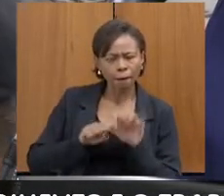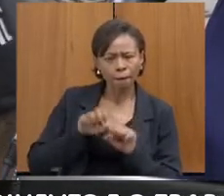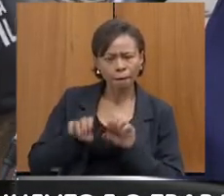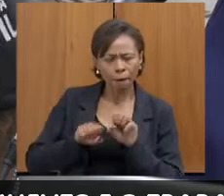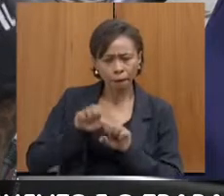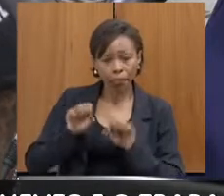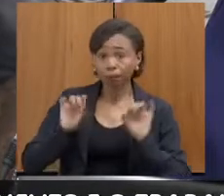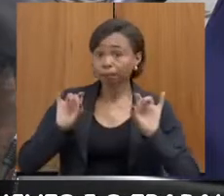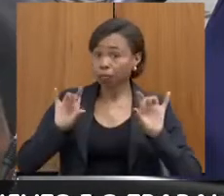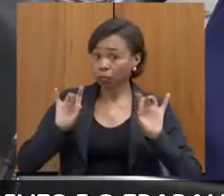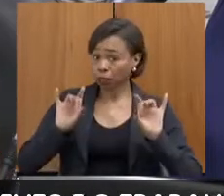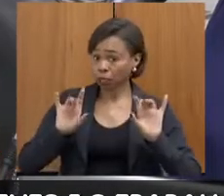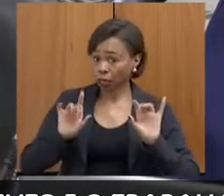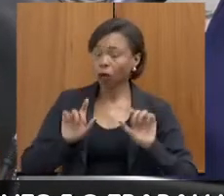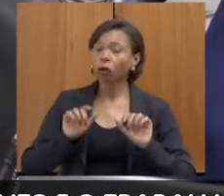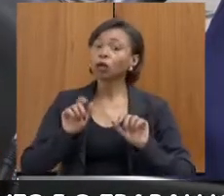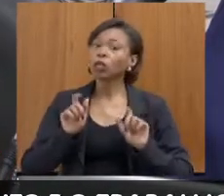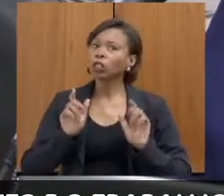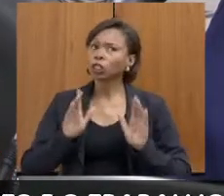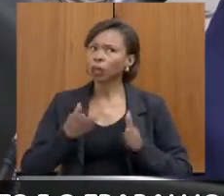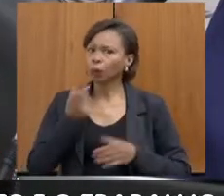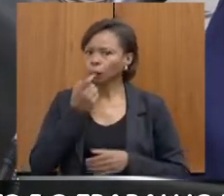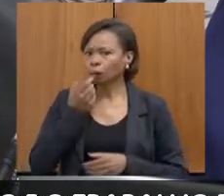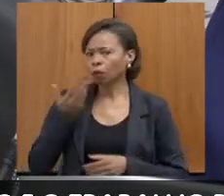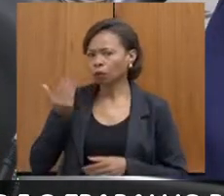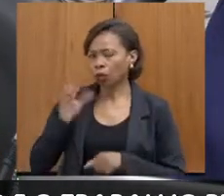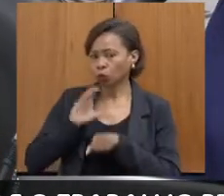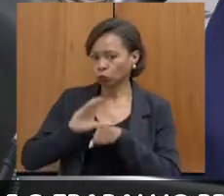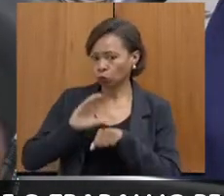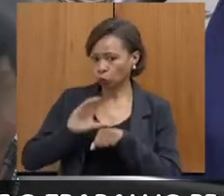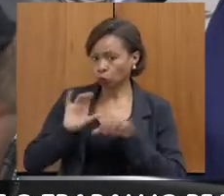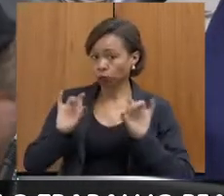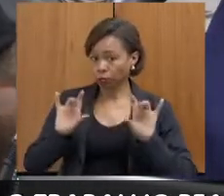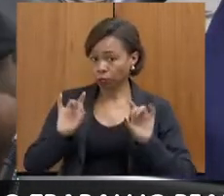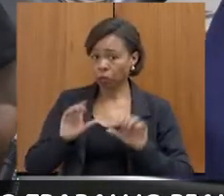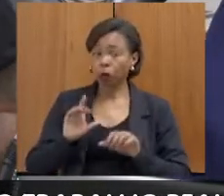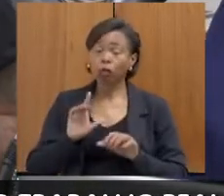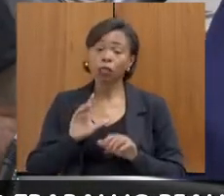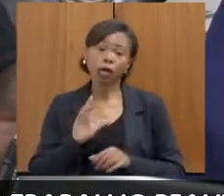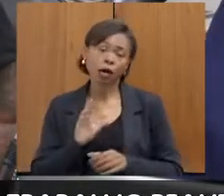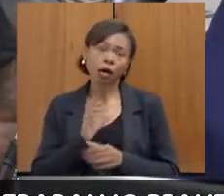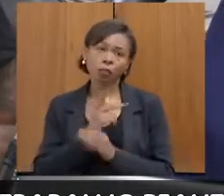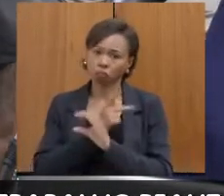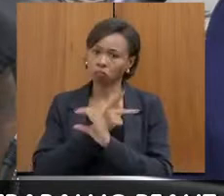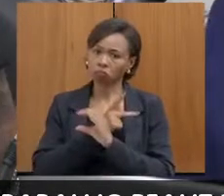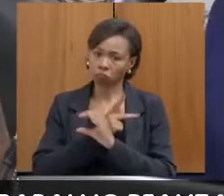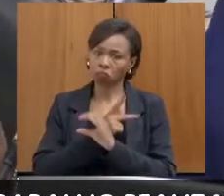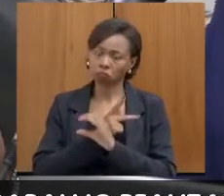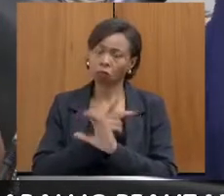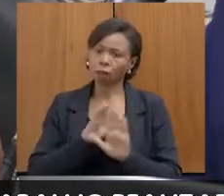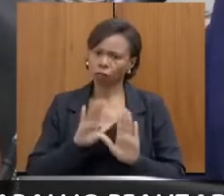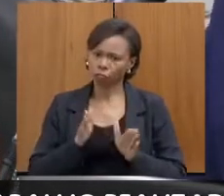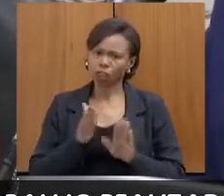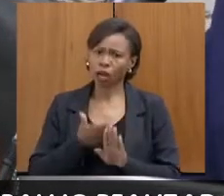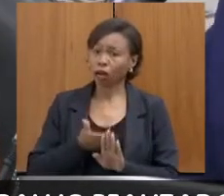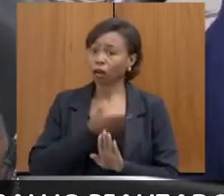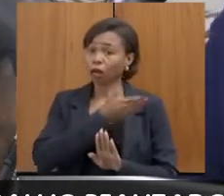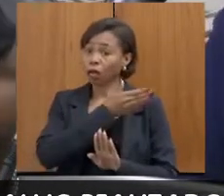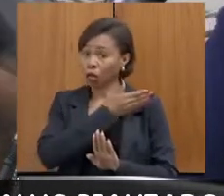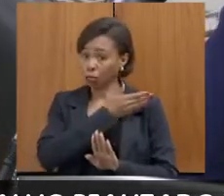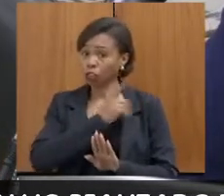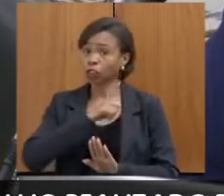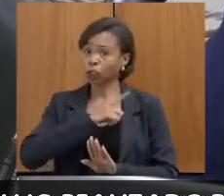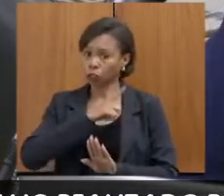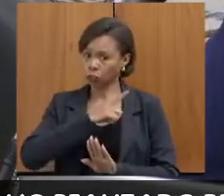a gente teve essa capacitação agora, recentemente, pela Polícia Civil, só que isso já era uma coisa que a gente já fazia antes, assim como o Felipe falou.